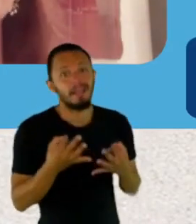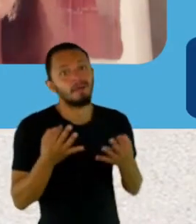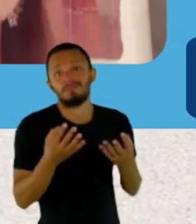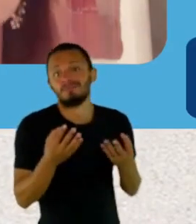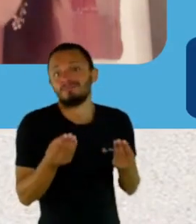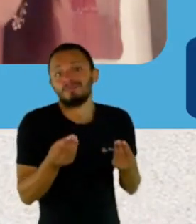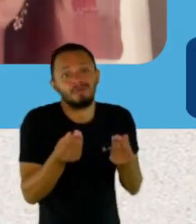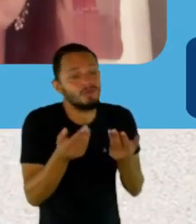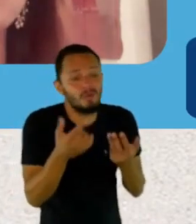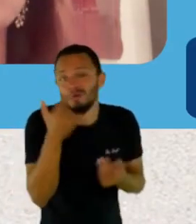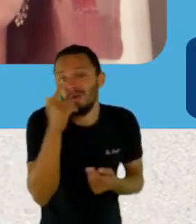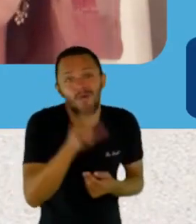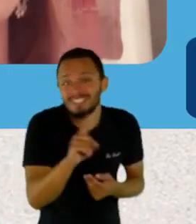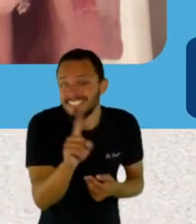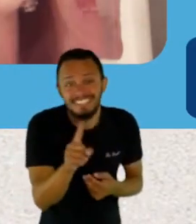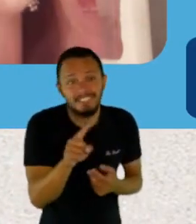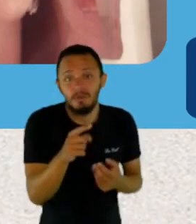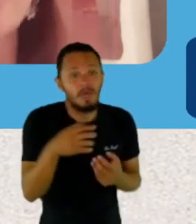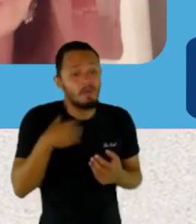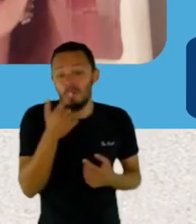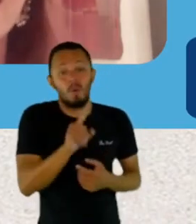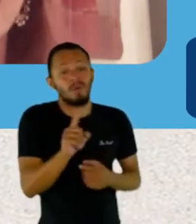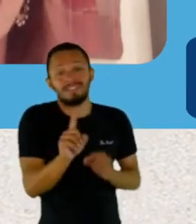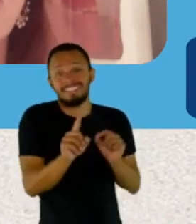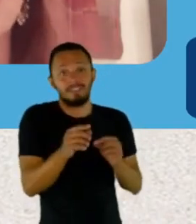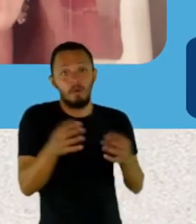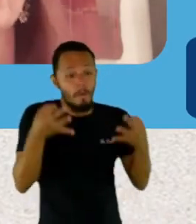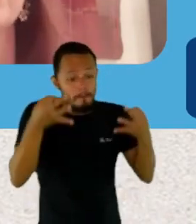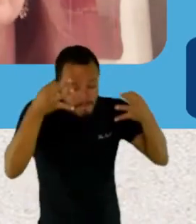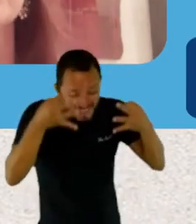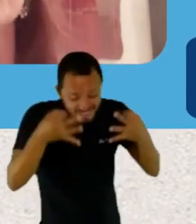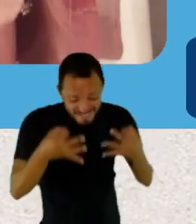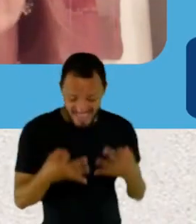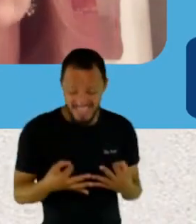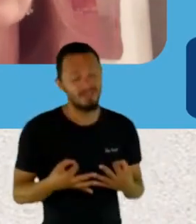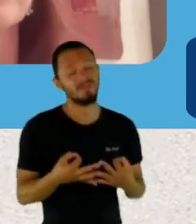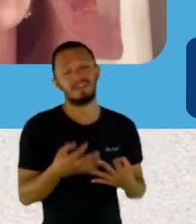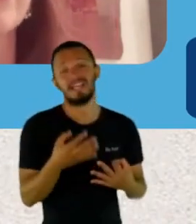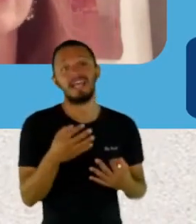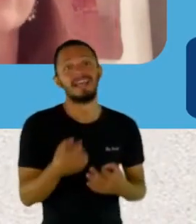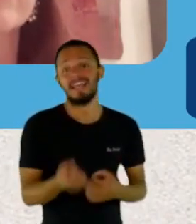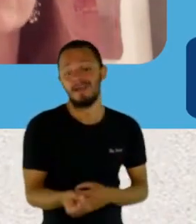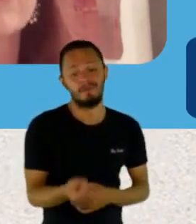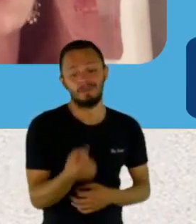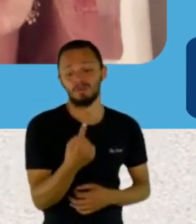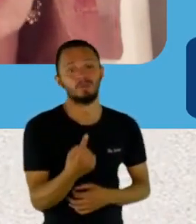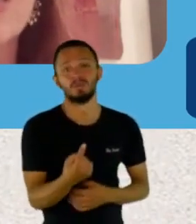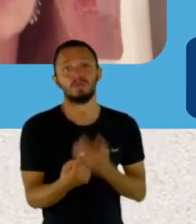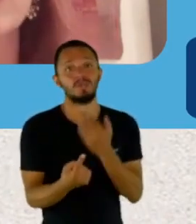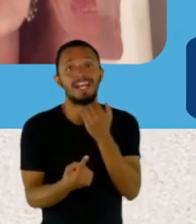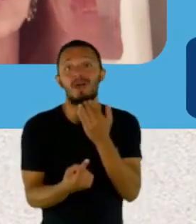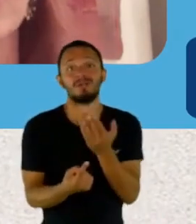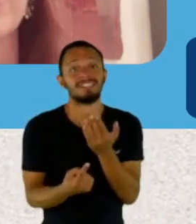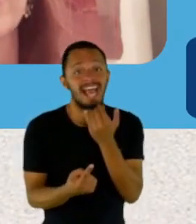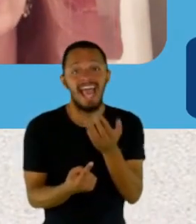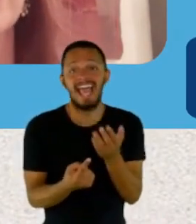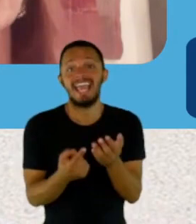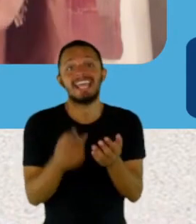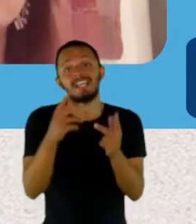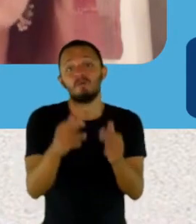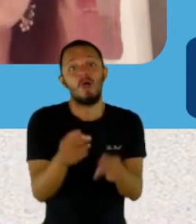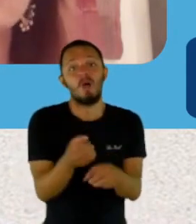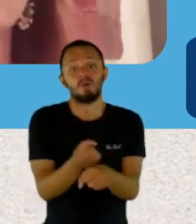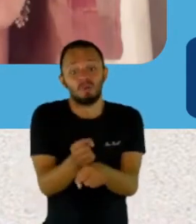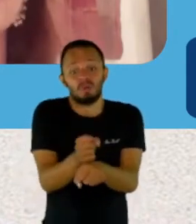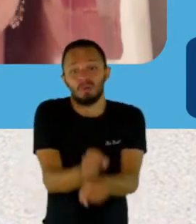Vocês acham que a gente tem que dar conta de tudo? O tempo todo. Isso é irreal. Isso é, assim... É torturante, né?